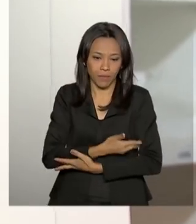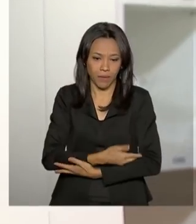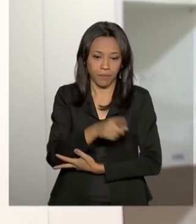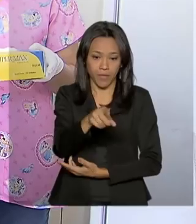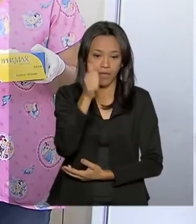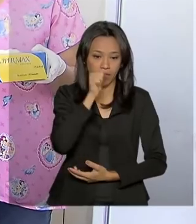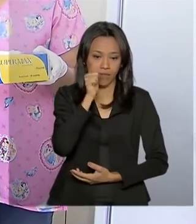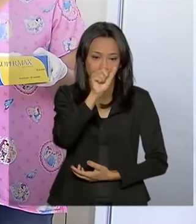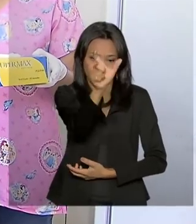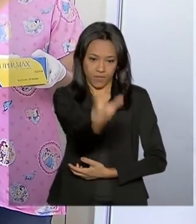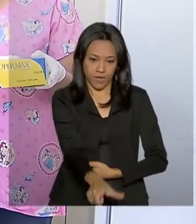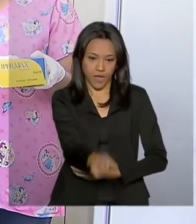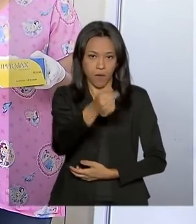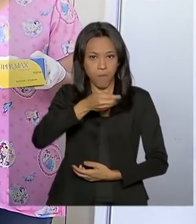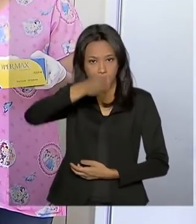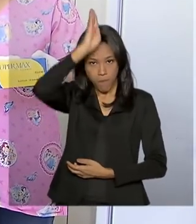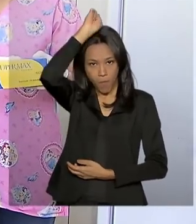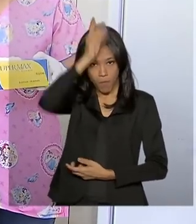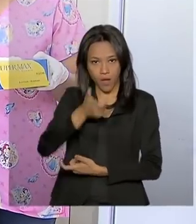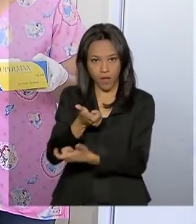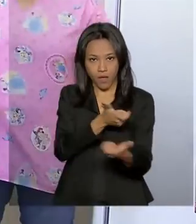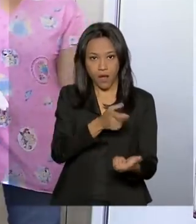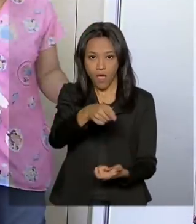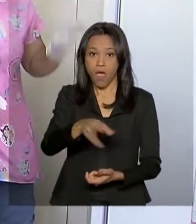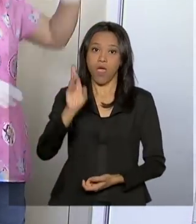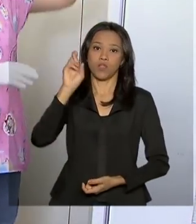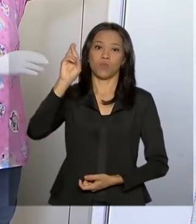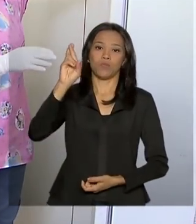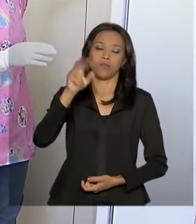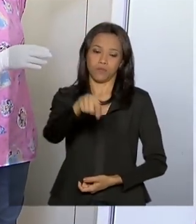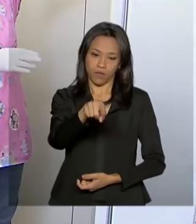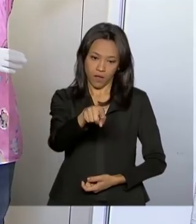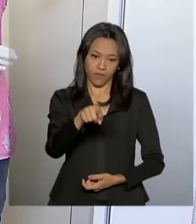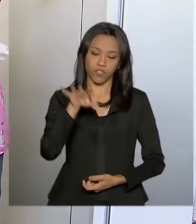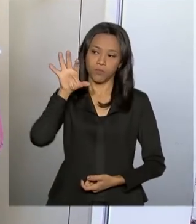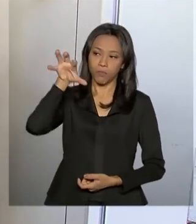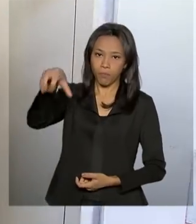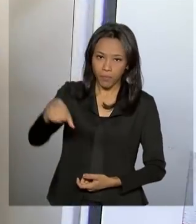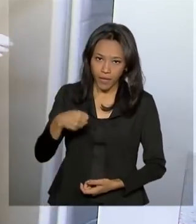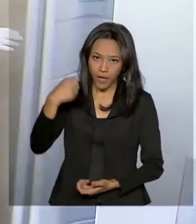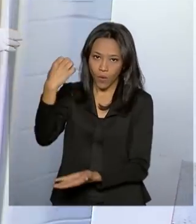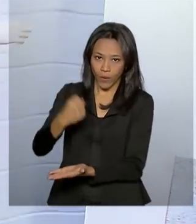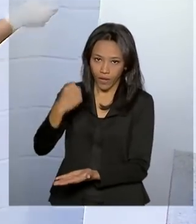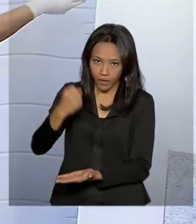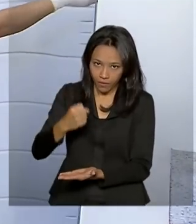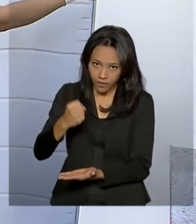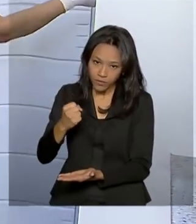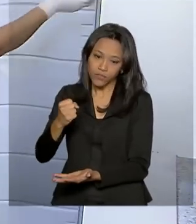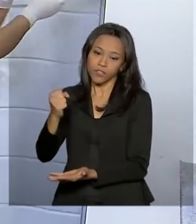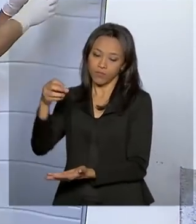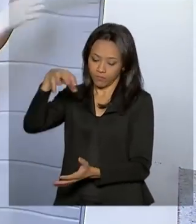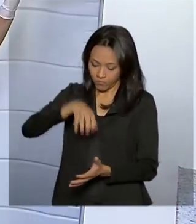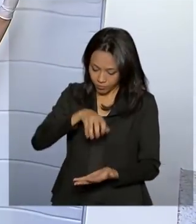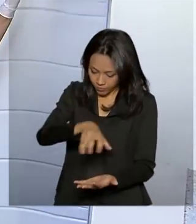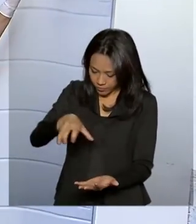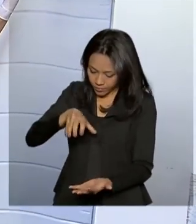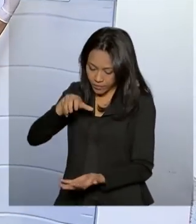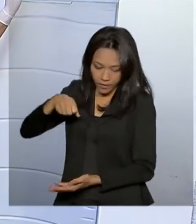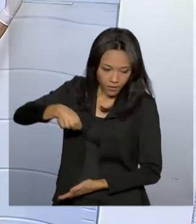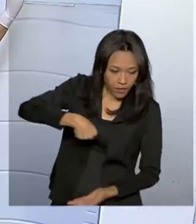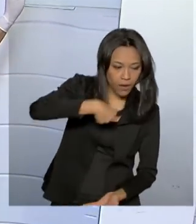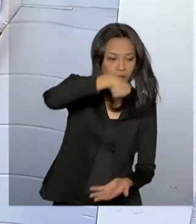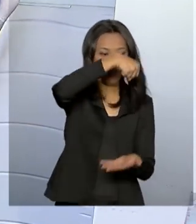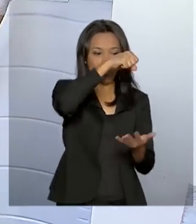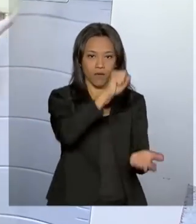a bombeira Daniela é responsável por fazer essa ponte, buscar o leite na casa da doadora e levar até o banco.